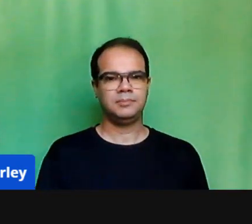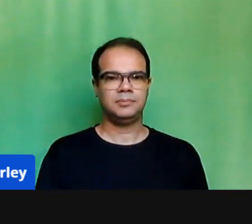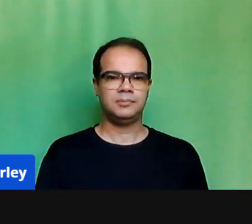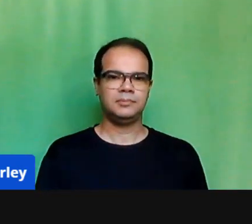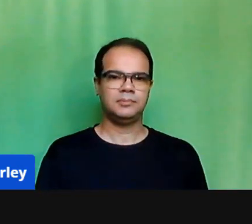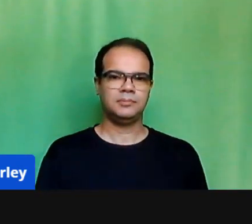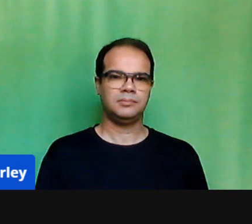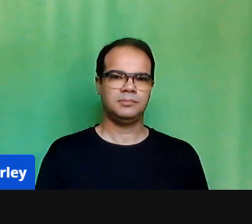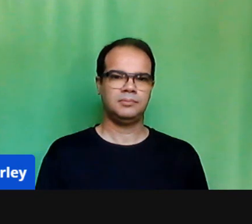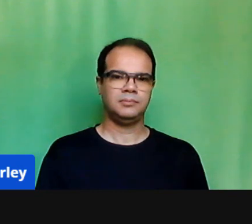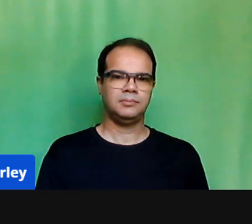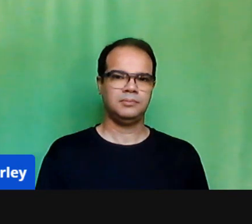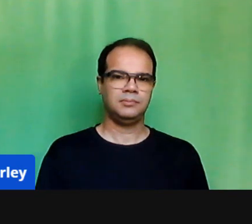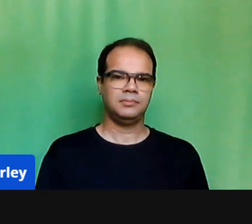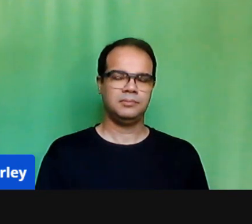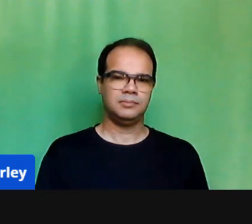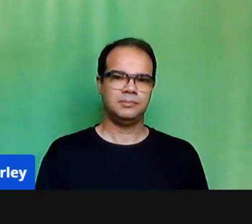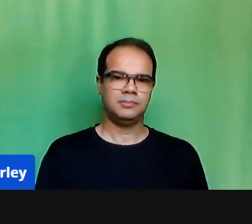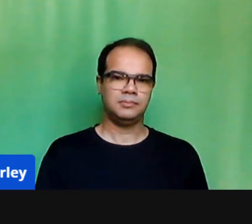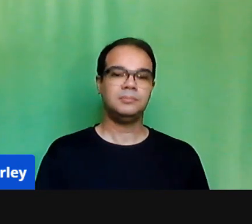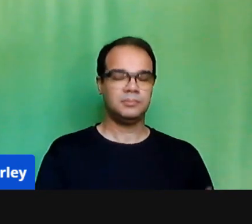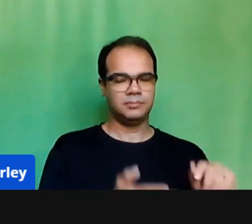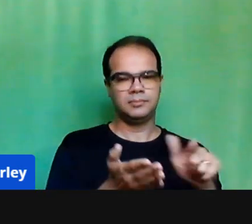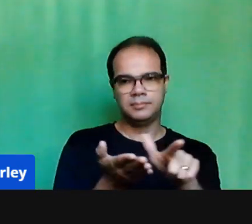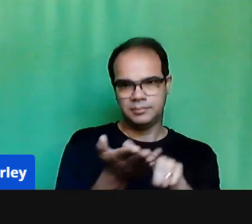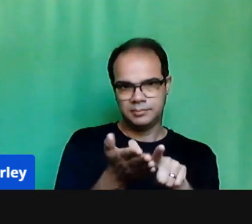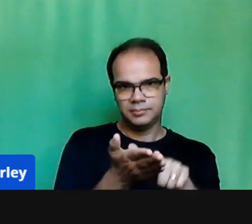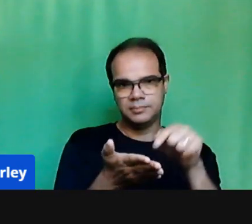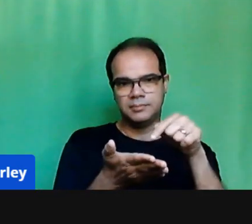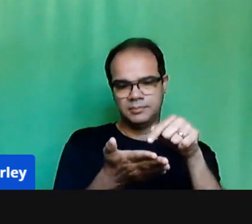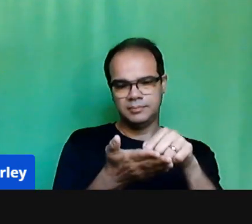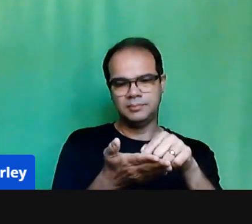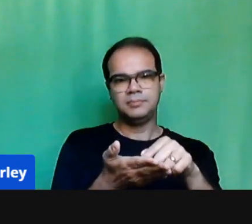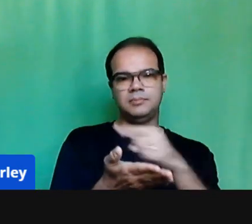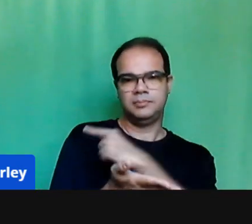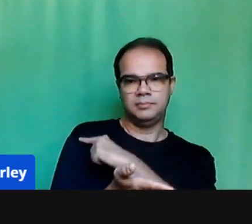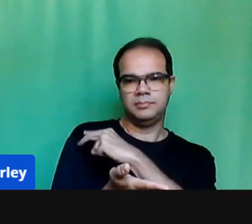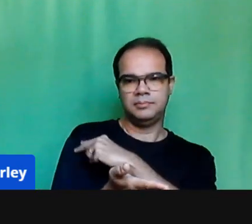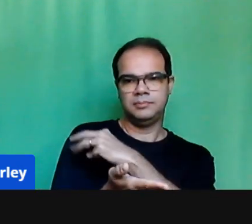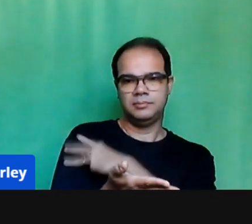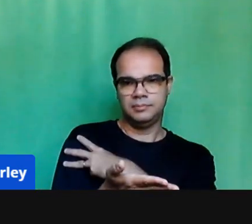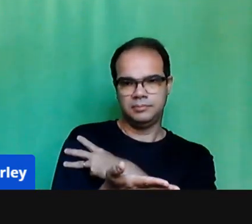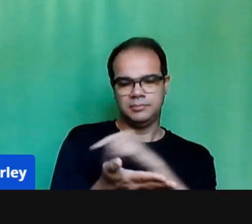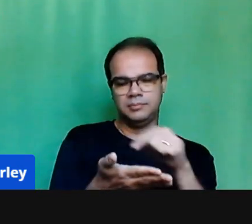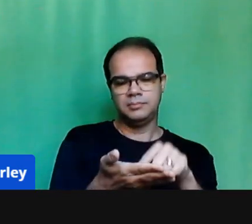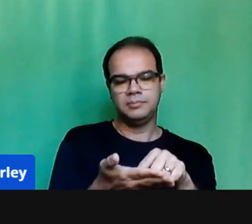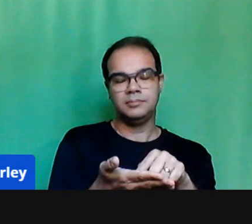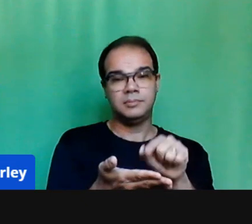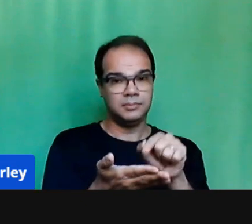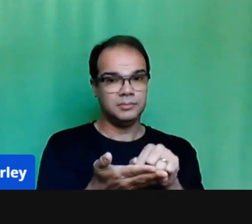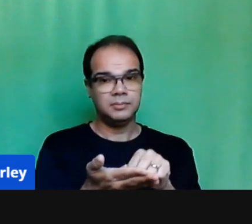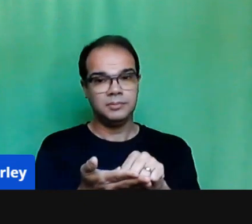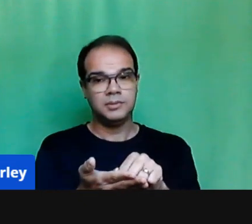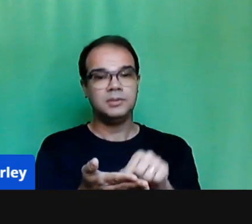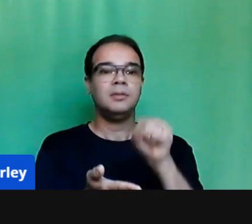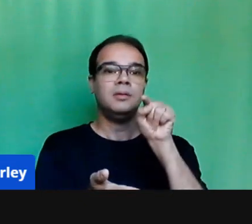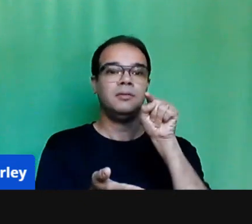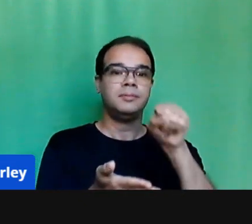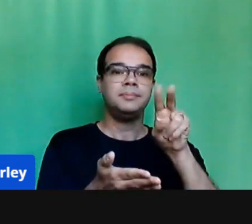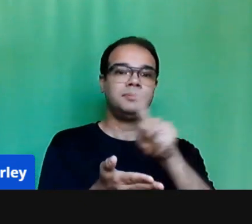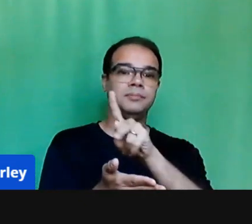nós fazemos? Nós fazemos uma planilha com os professores do primeiro, segundo e terceiro, questionando eles, qual o seu método de